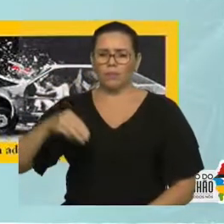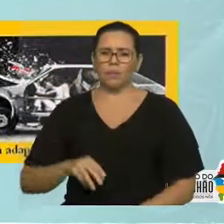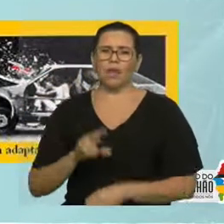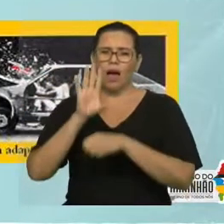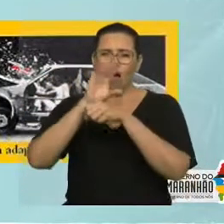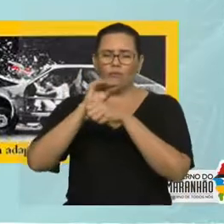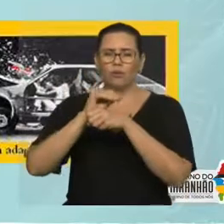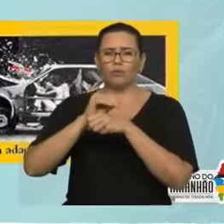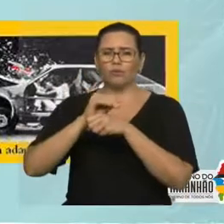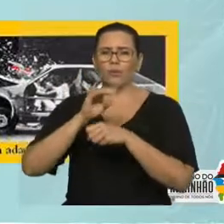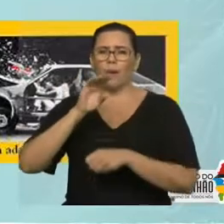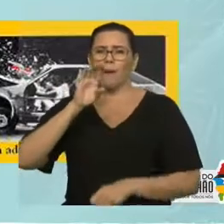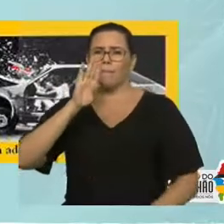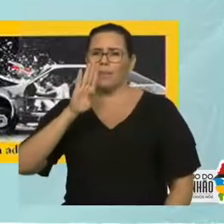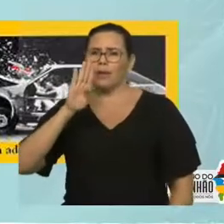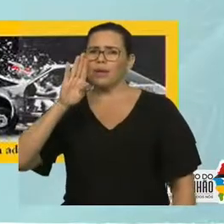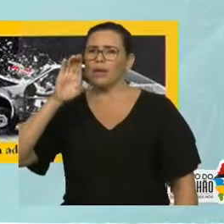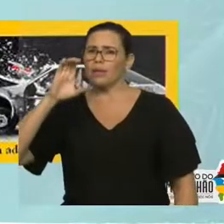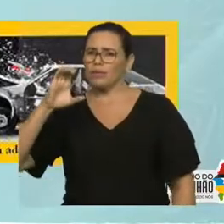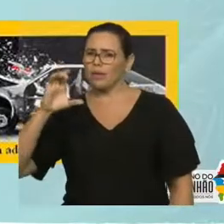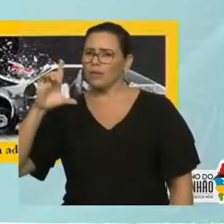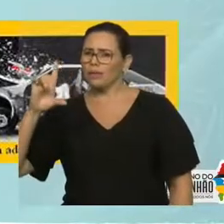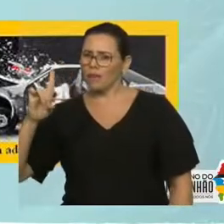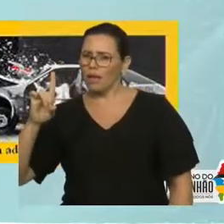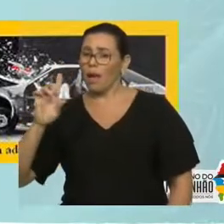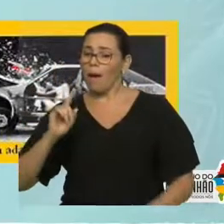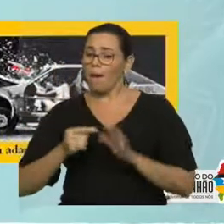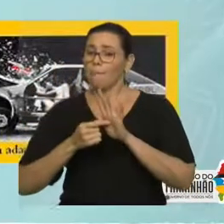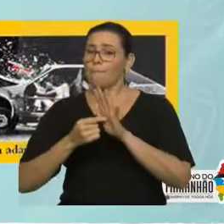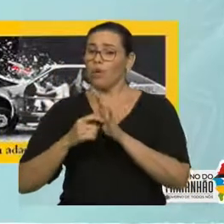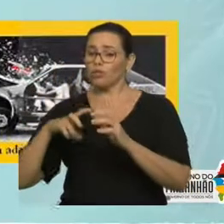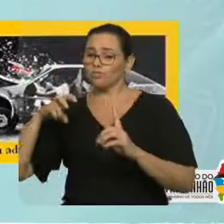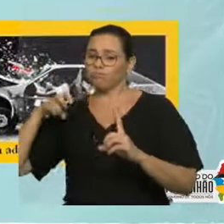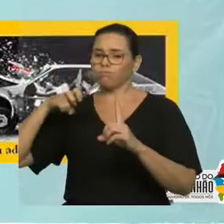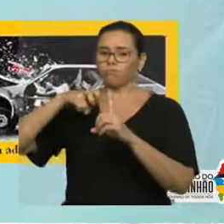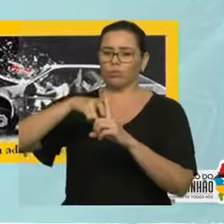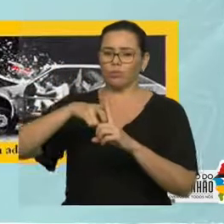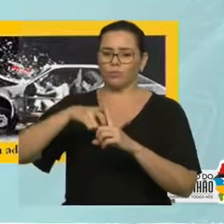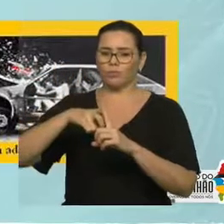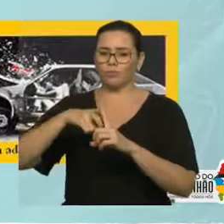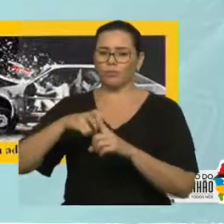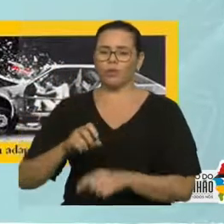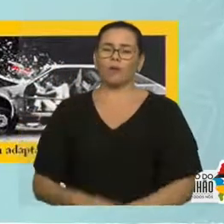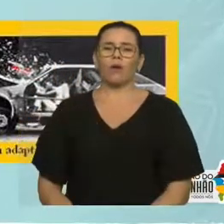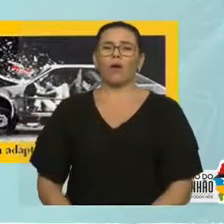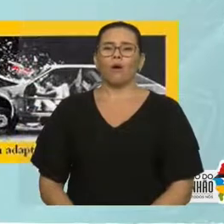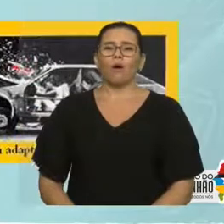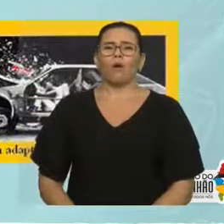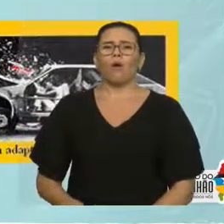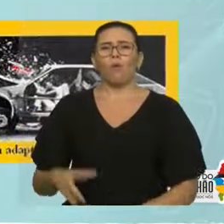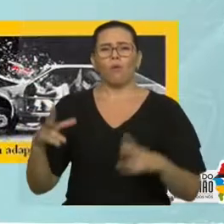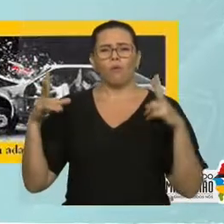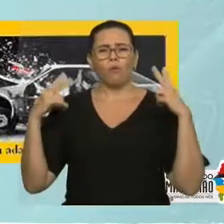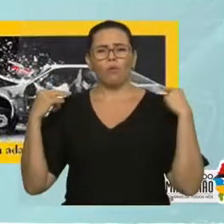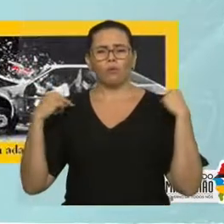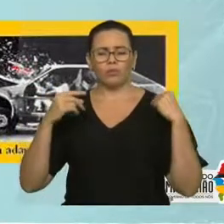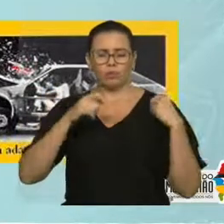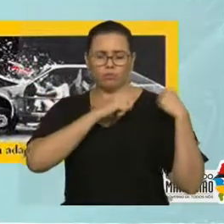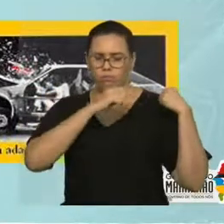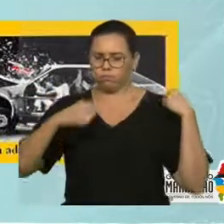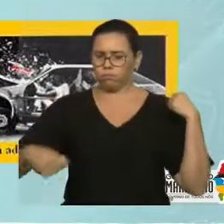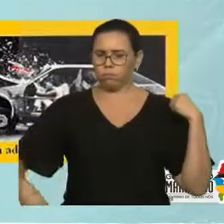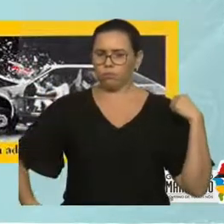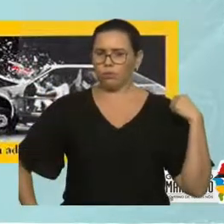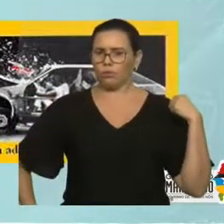são imagens sequenciais da colisão. O motorista que usa o cinto de segurança fica espremido entre seu banco e o volante. A